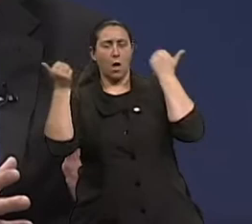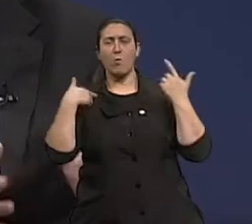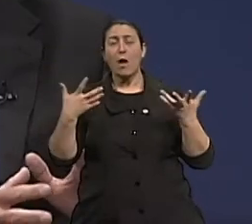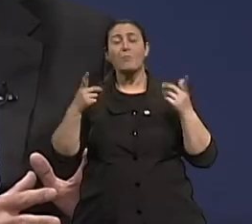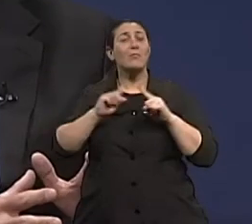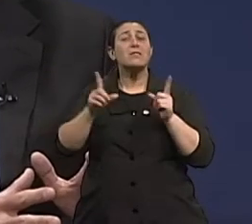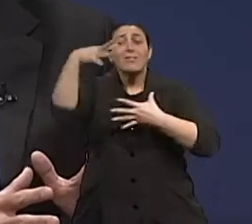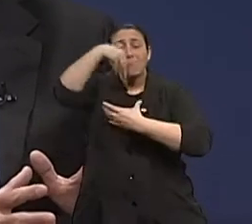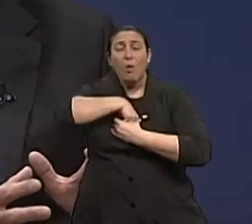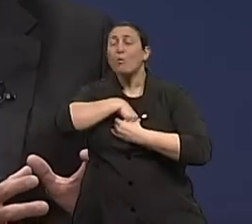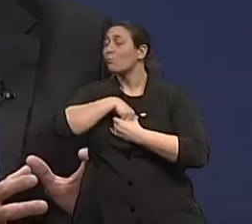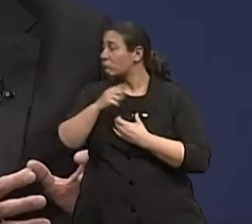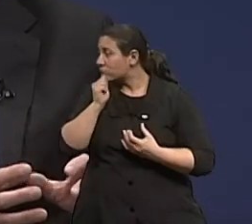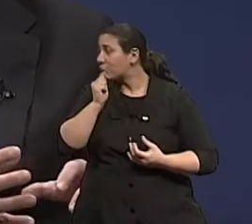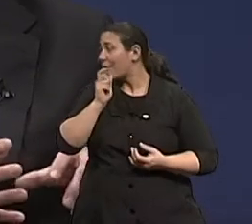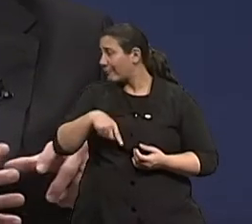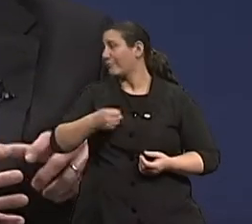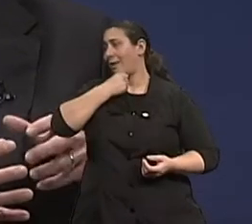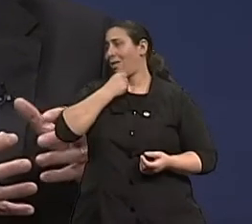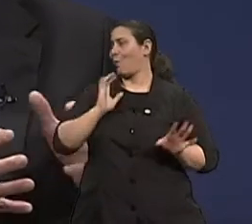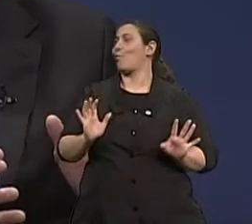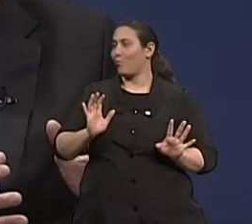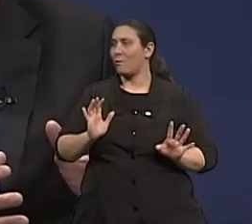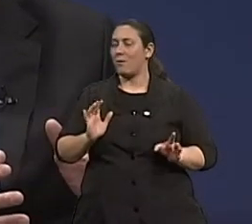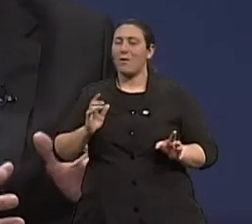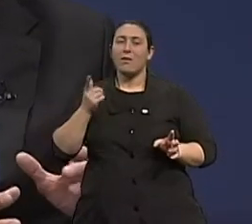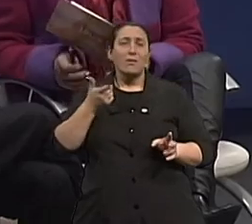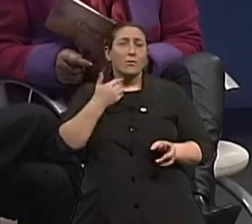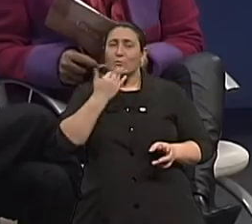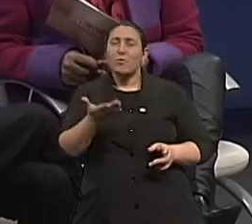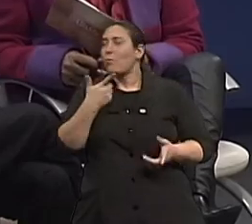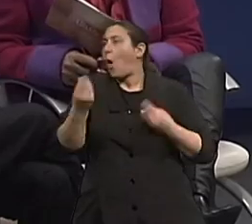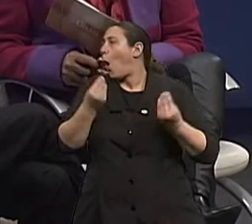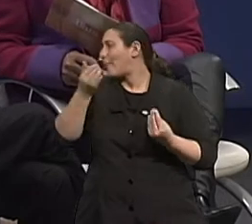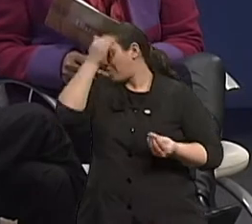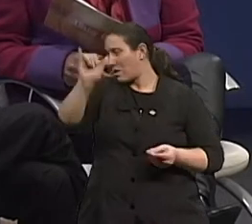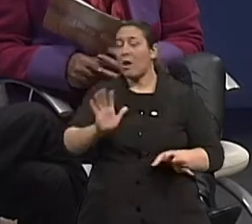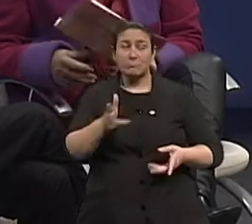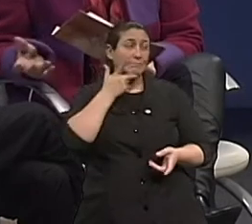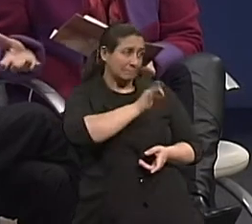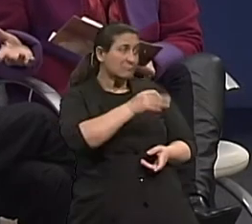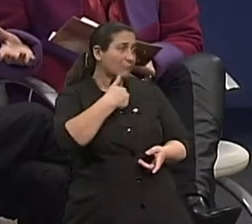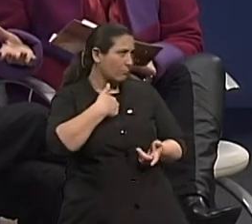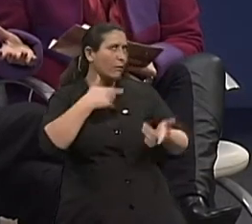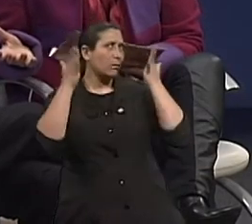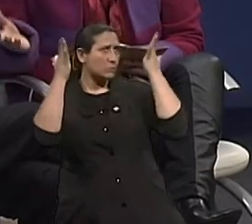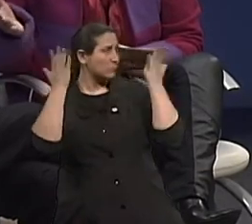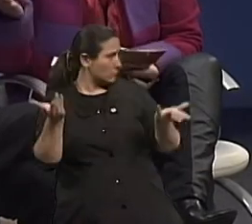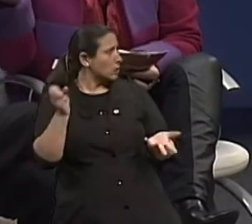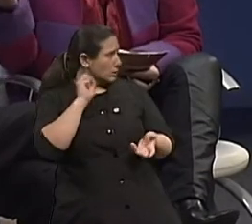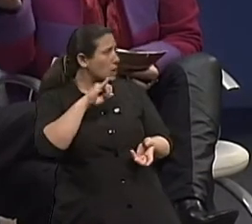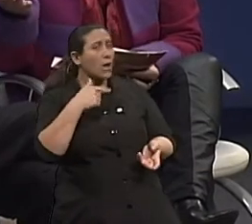evitar o envelhecimento. Nós não temos nenhuma intervenção. E eu diria, graças a Deus, não é, doutor? Se nós somos seres vivos,